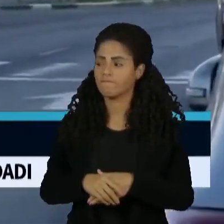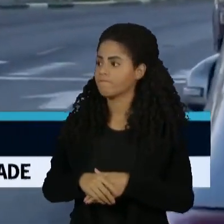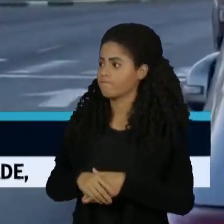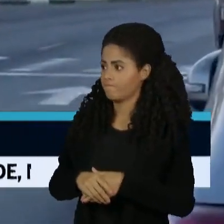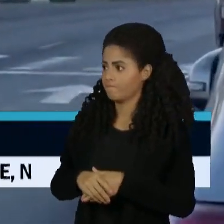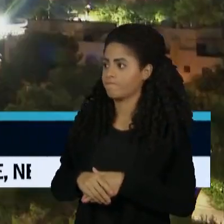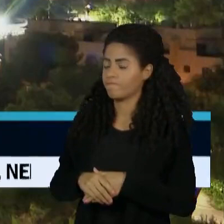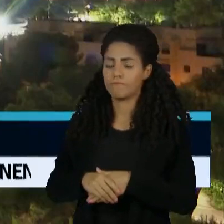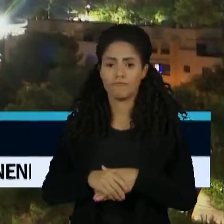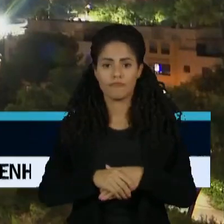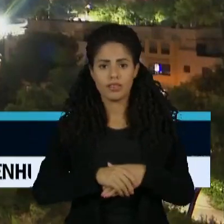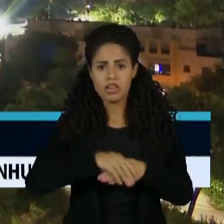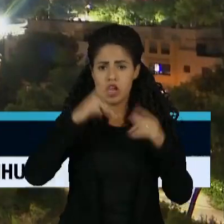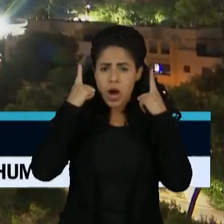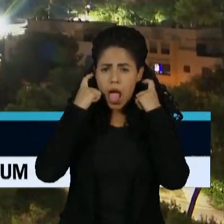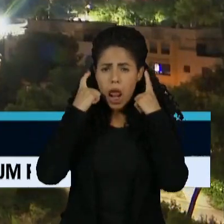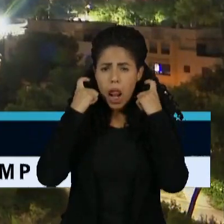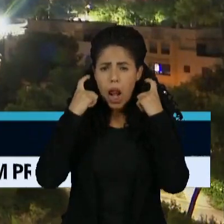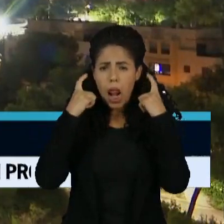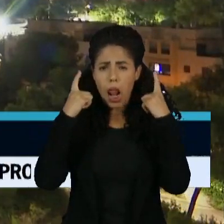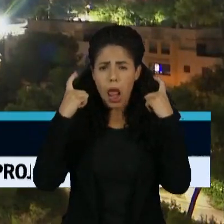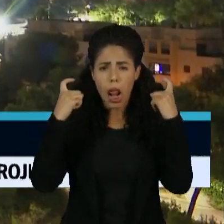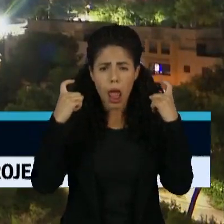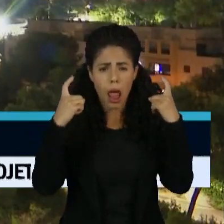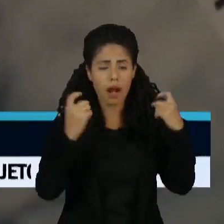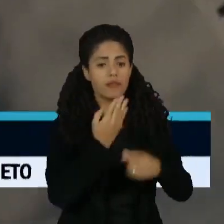As sirenes soaram em Jerusalém.